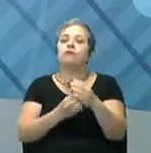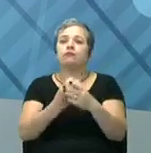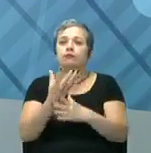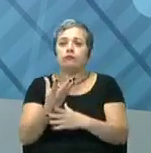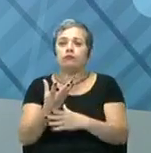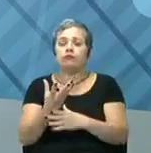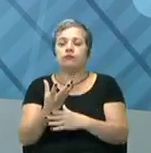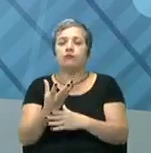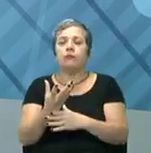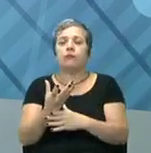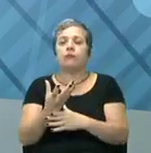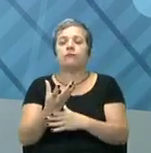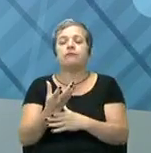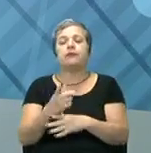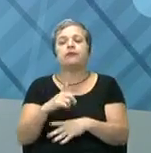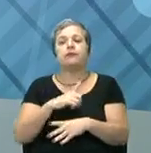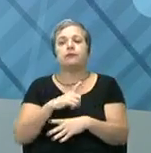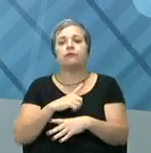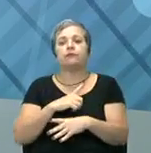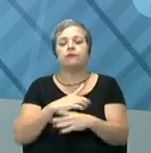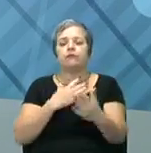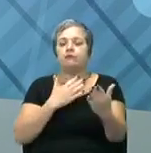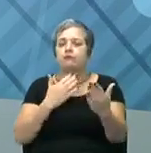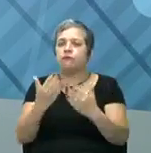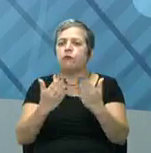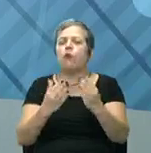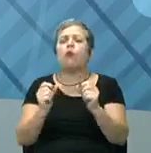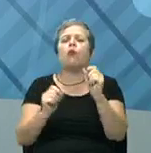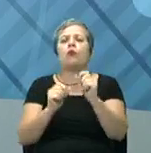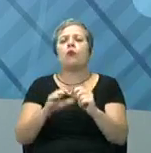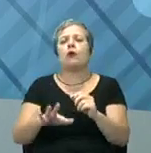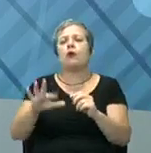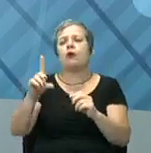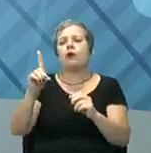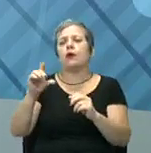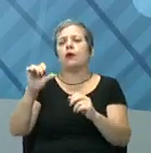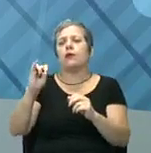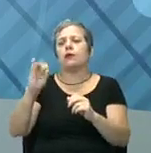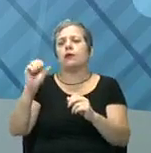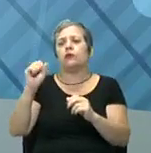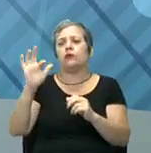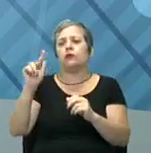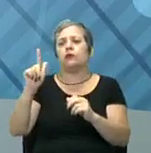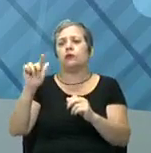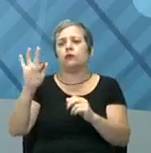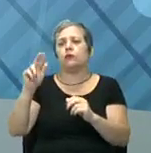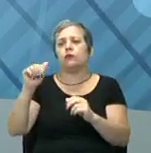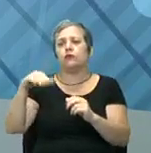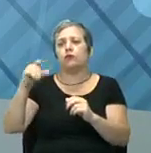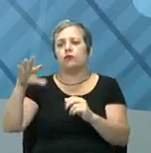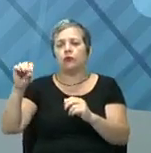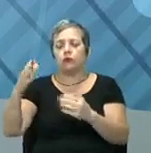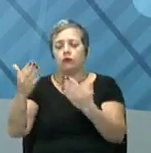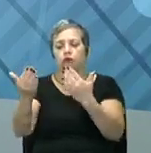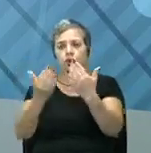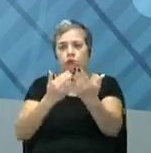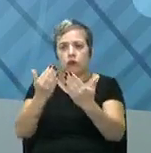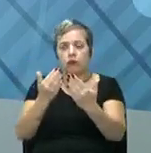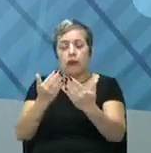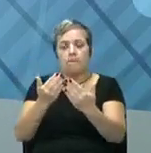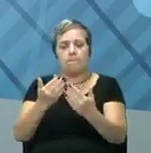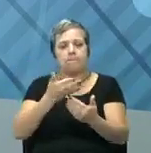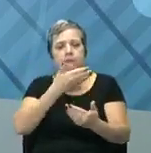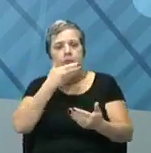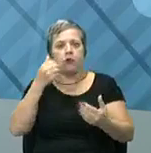disfunções, que nós vamos agora analisar quais são as disfunções e por que elas aconteceram. Vamos fazer um comparativo para ficar